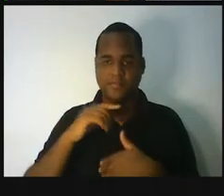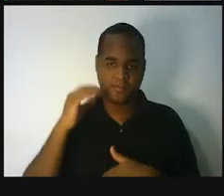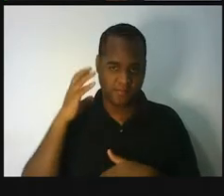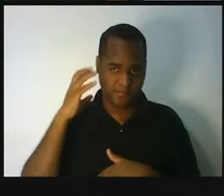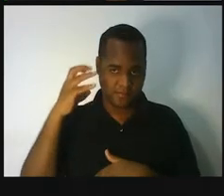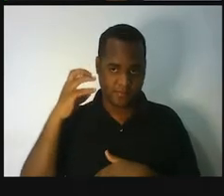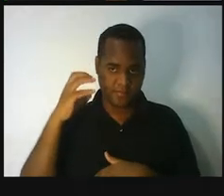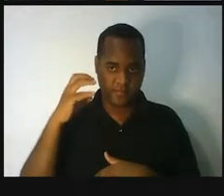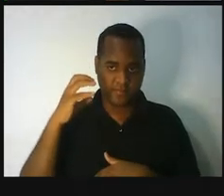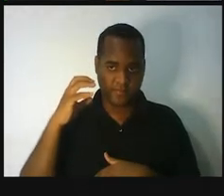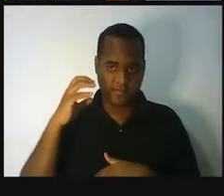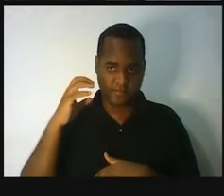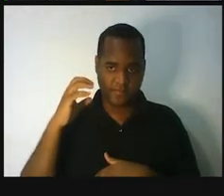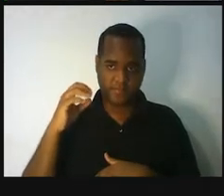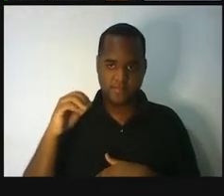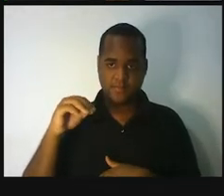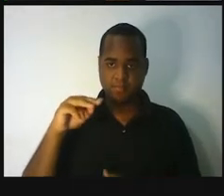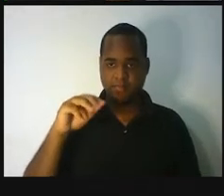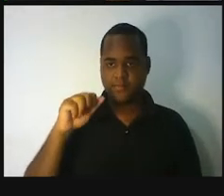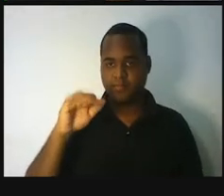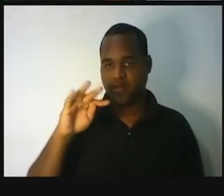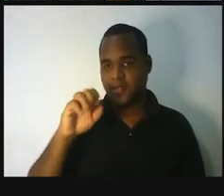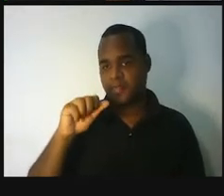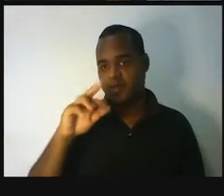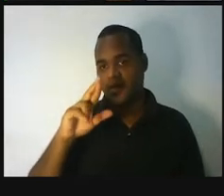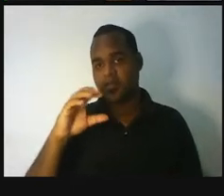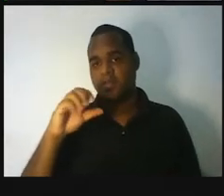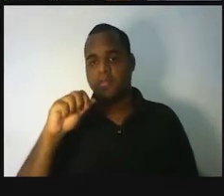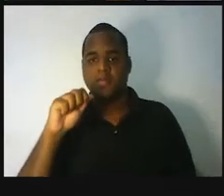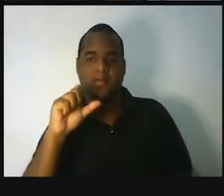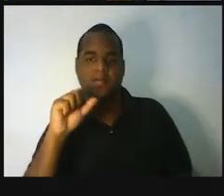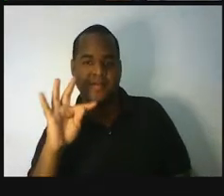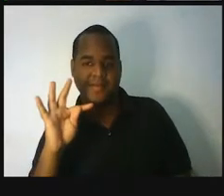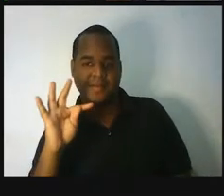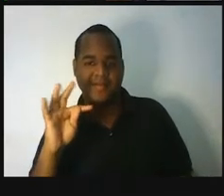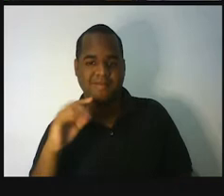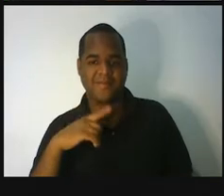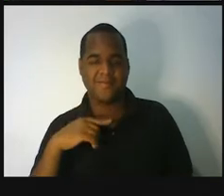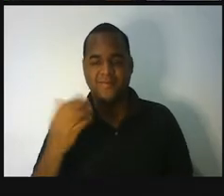Matemáticas, tá bom? Então, vamos lá.